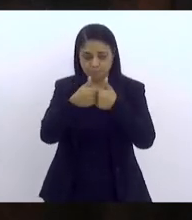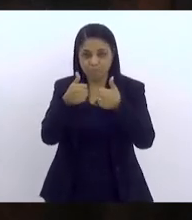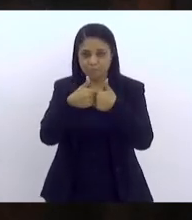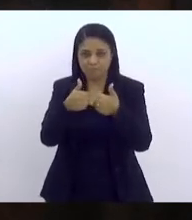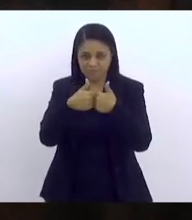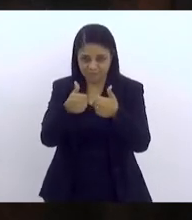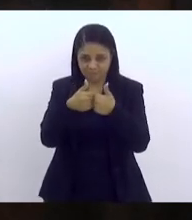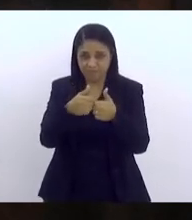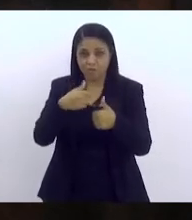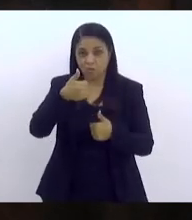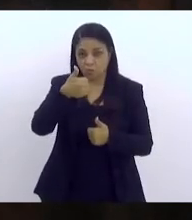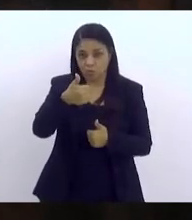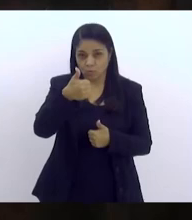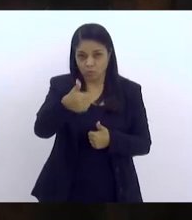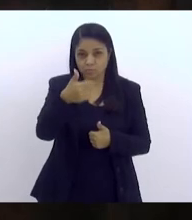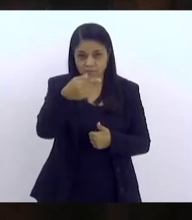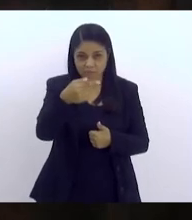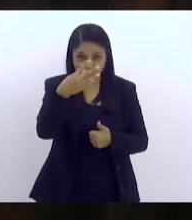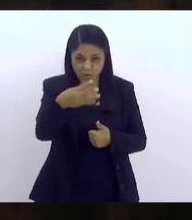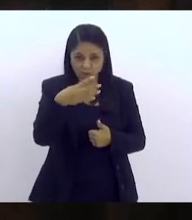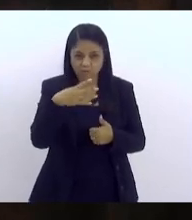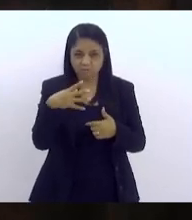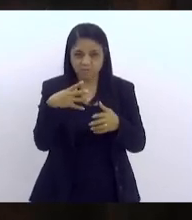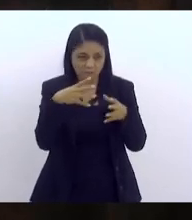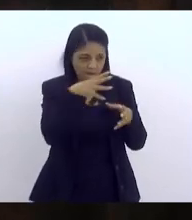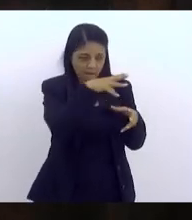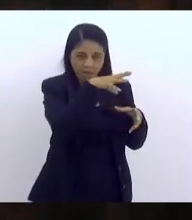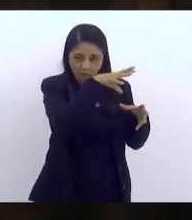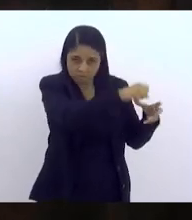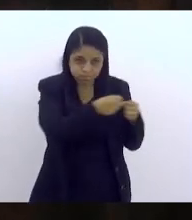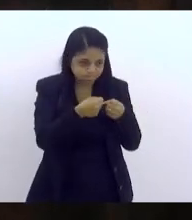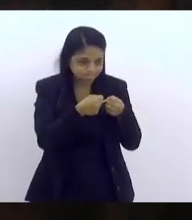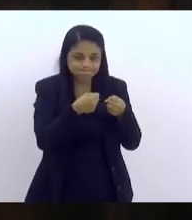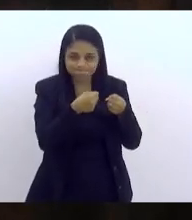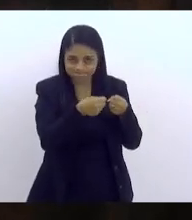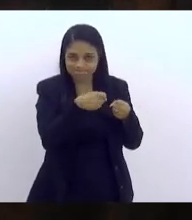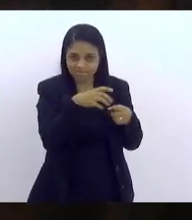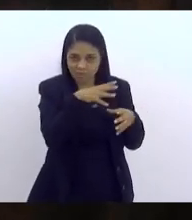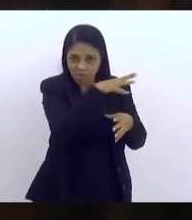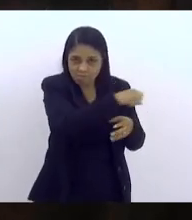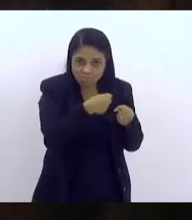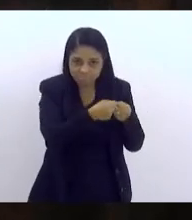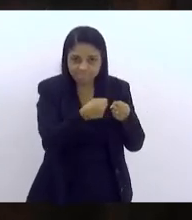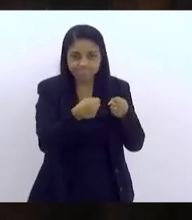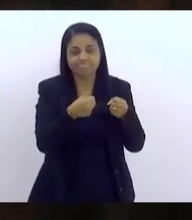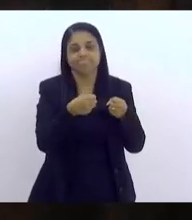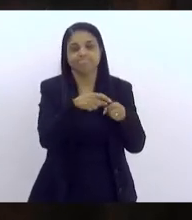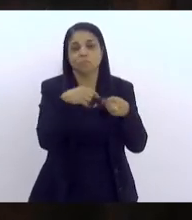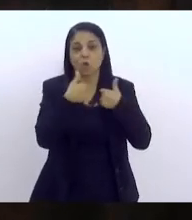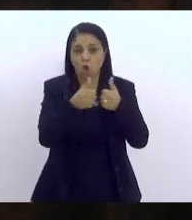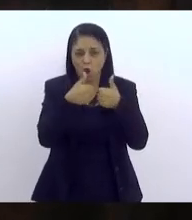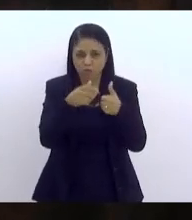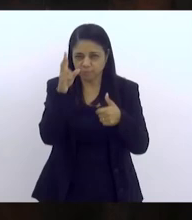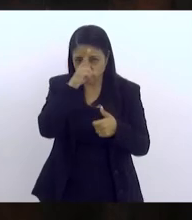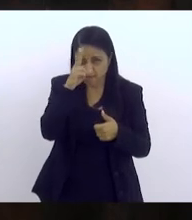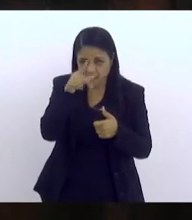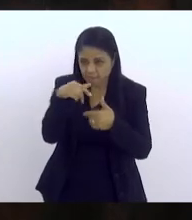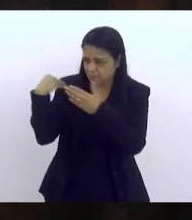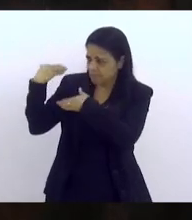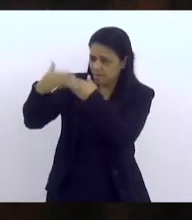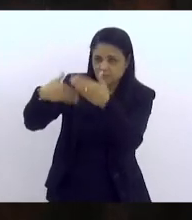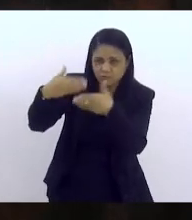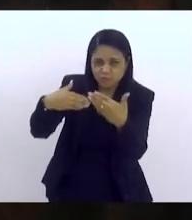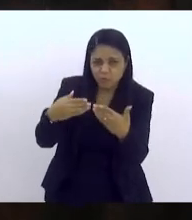que ele sequestrou o ônibus 174, e ali nós deixamos de ver a história do Sandro, a trajetória do Sandro, e lembrarmos que